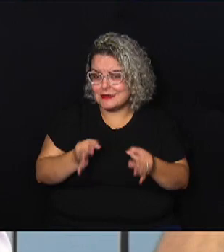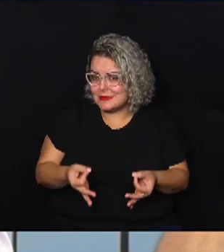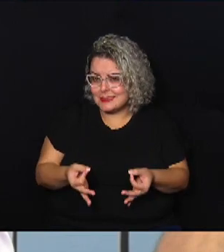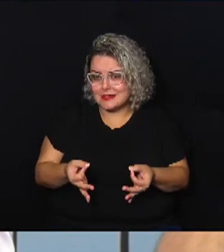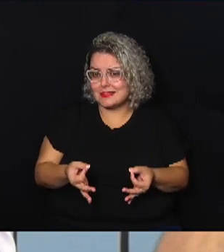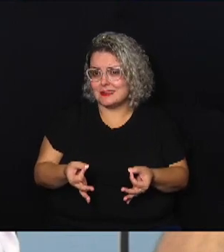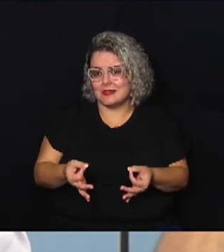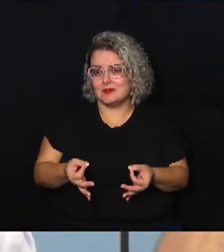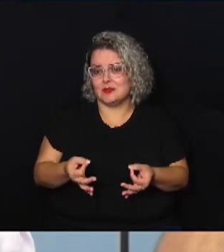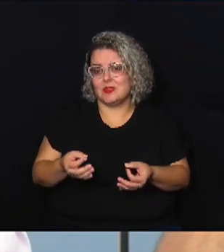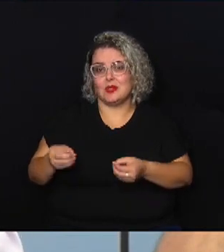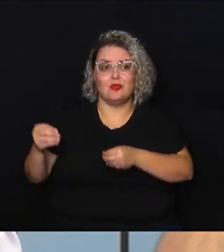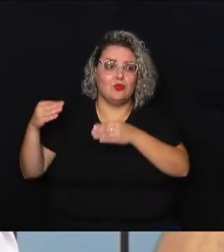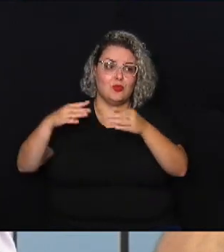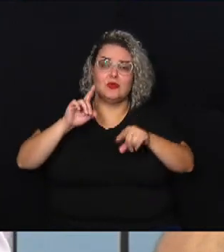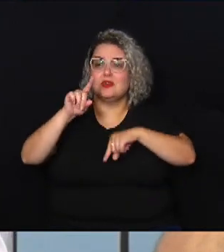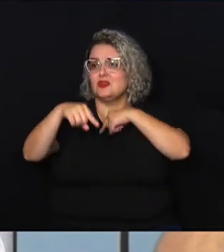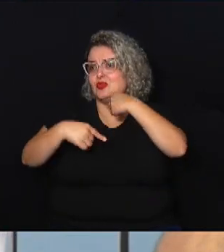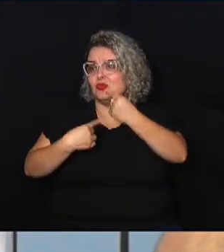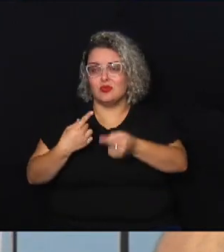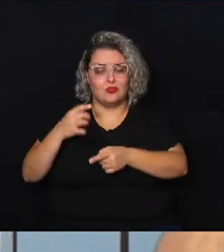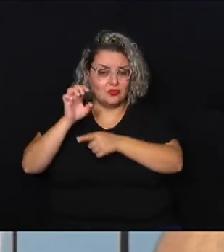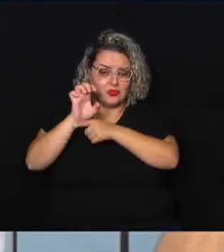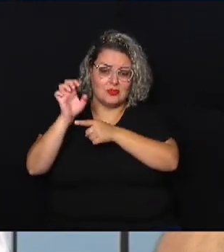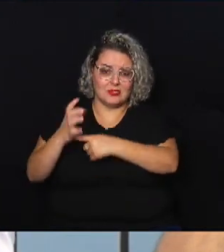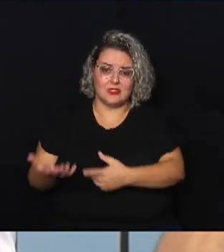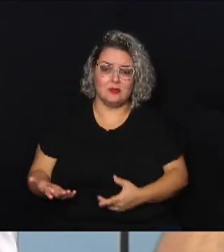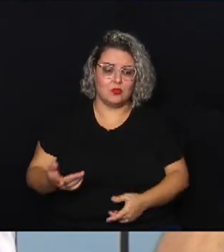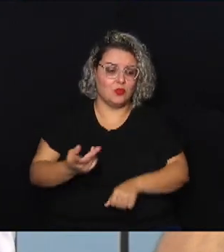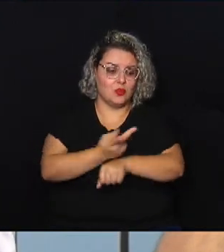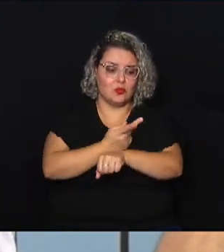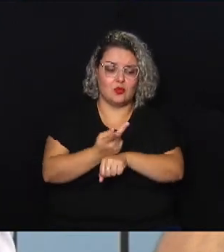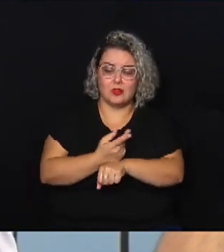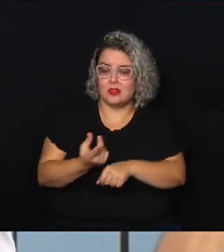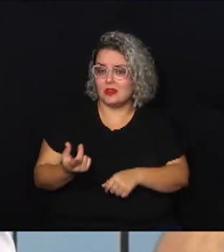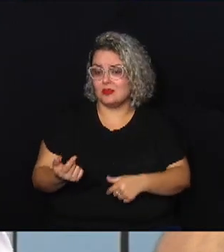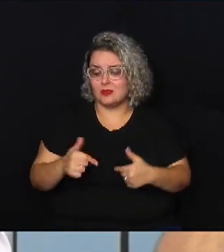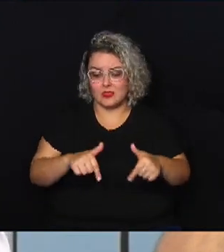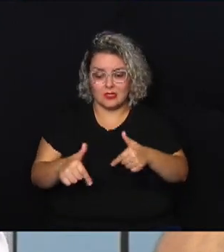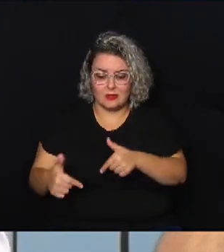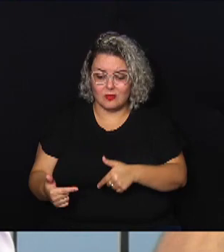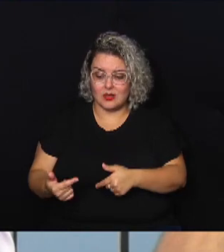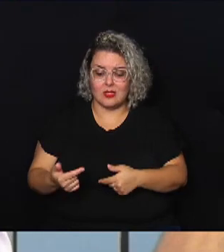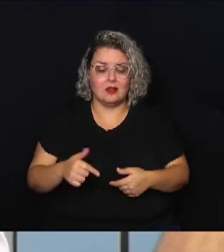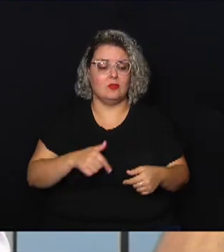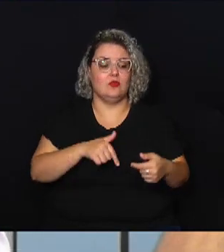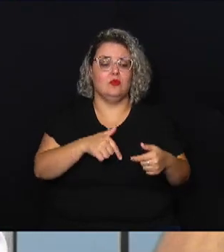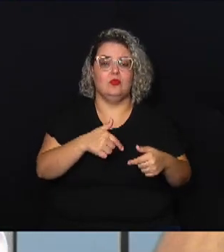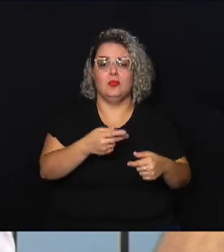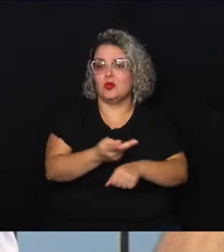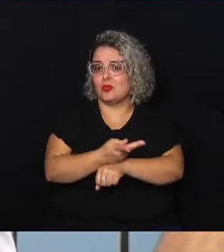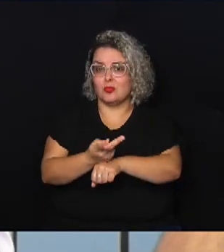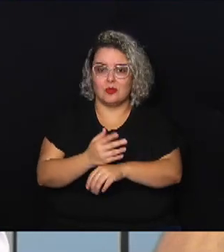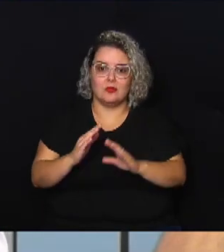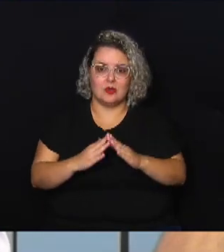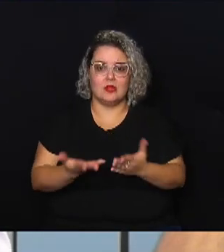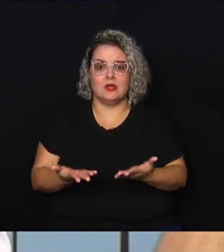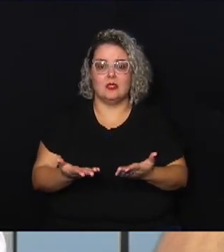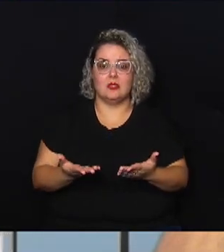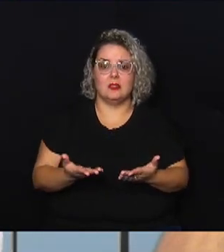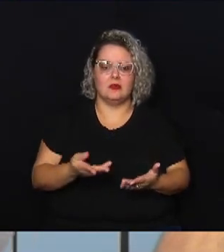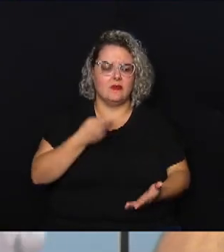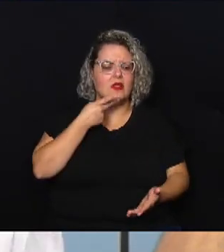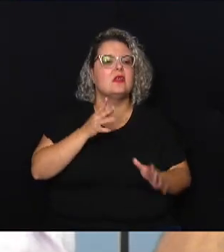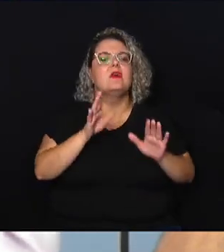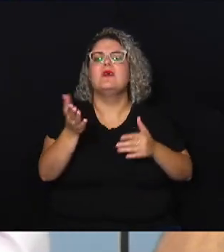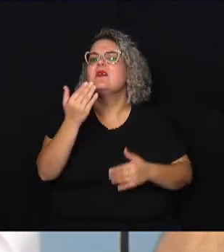país em busca de emprego em busca de uma melhora de vida e são impelidas são convencidas a ficarem nesses locais